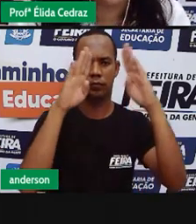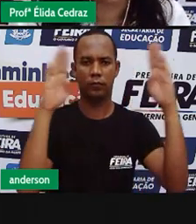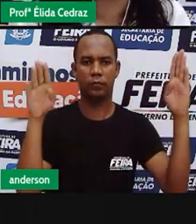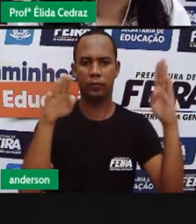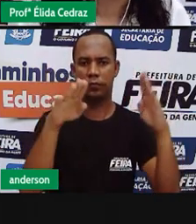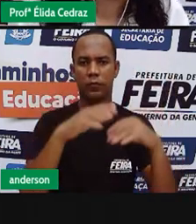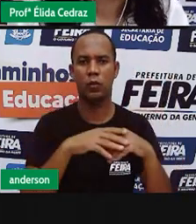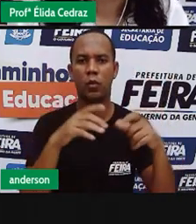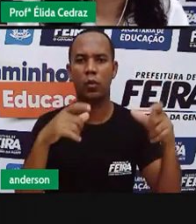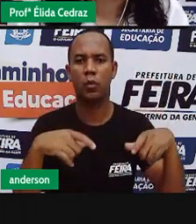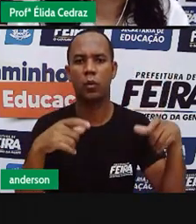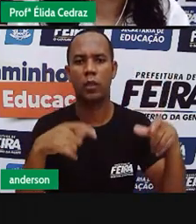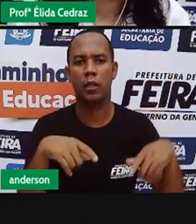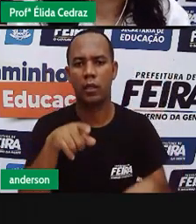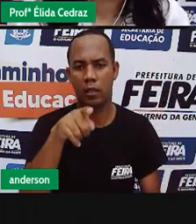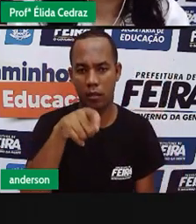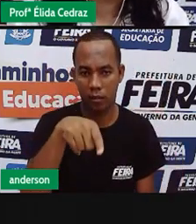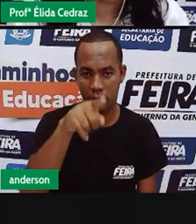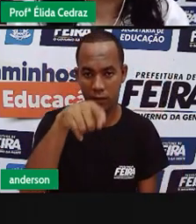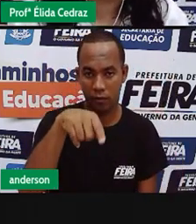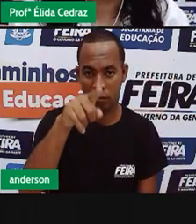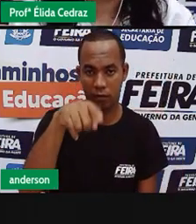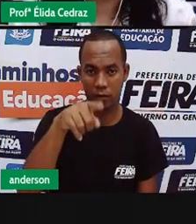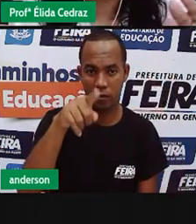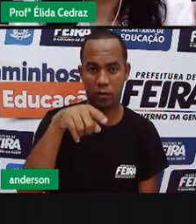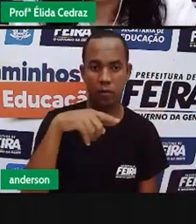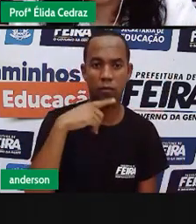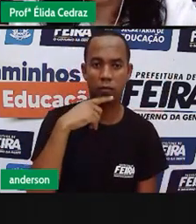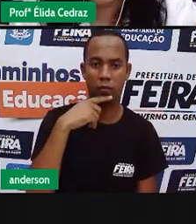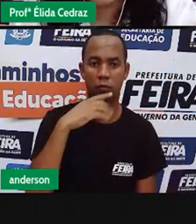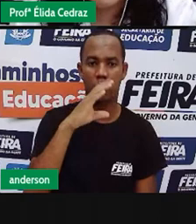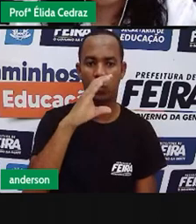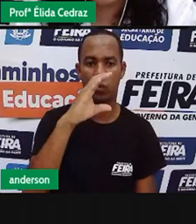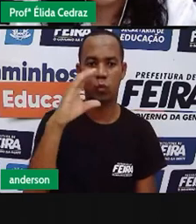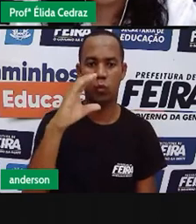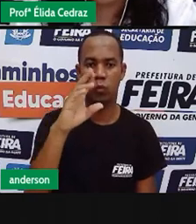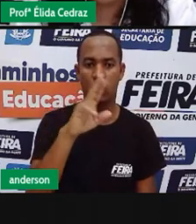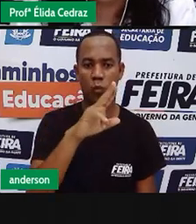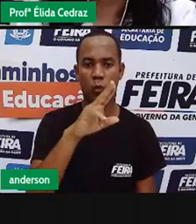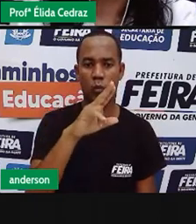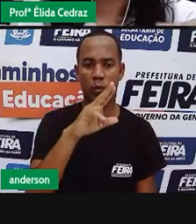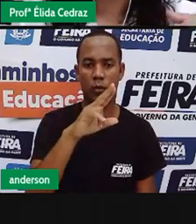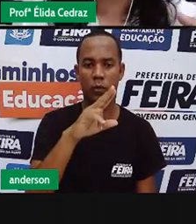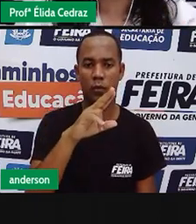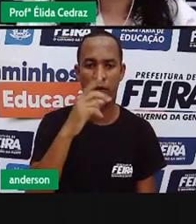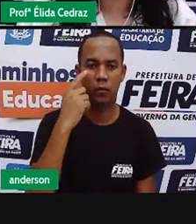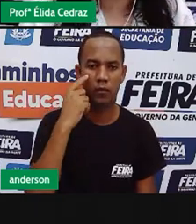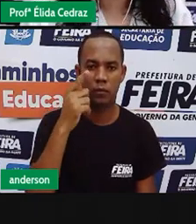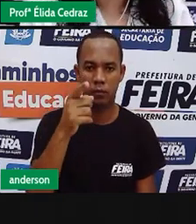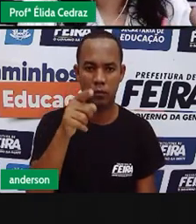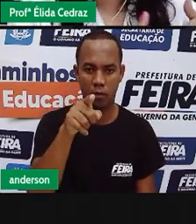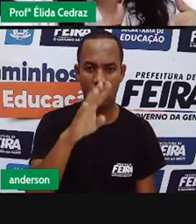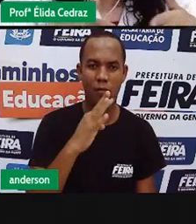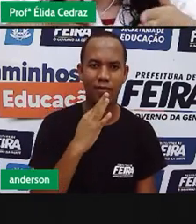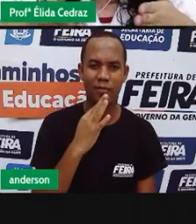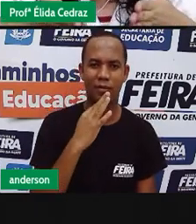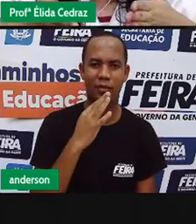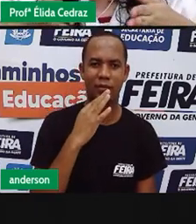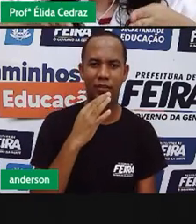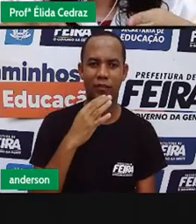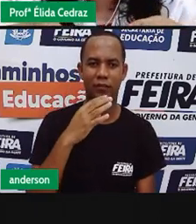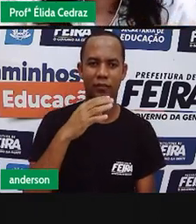ocupa o Centro Universitário de Cultura e Arte. E essas árvores aqui fazem parte daquela